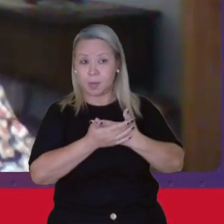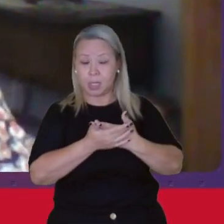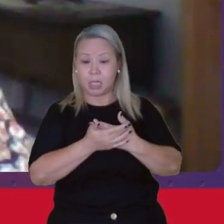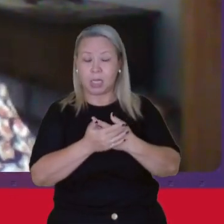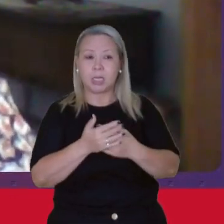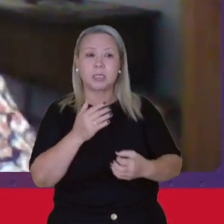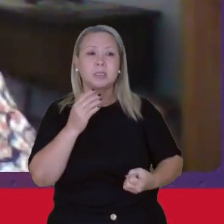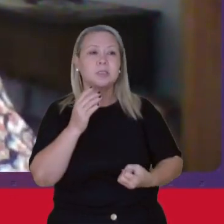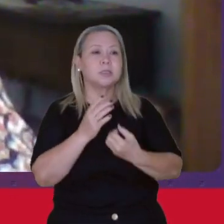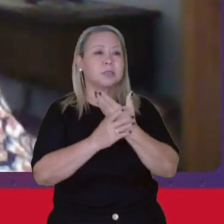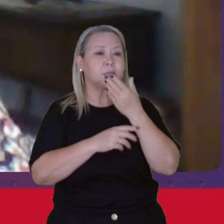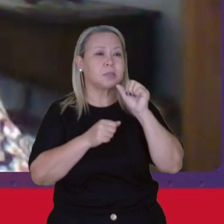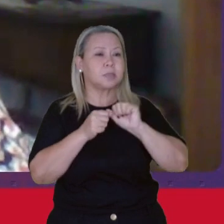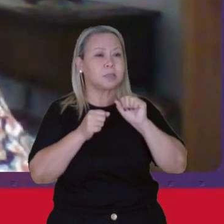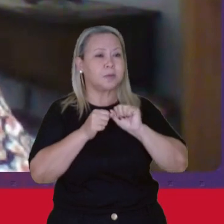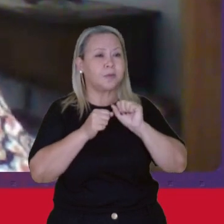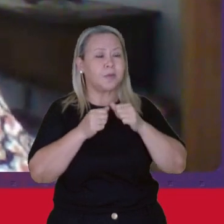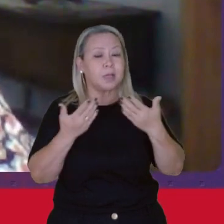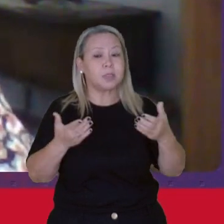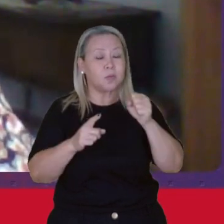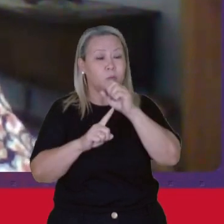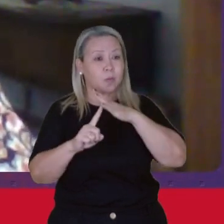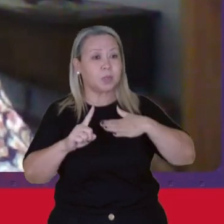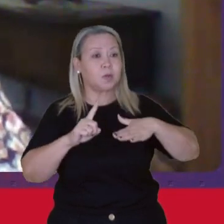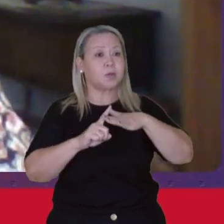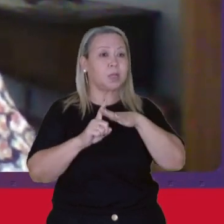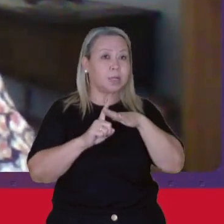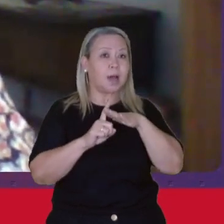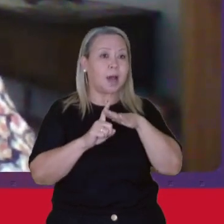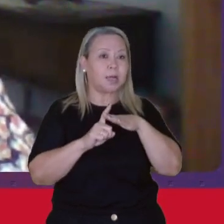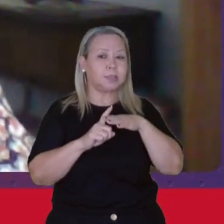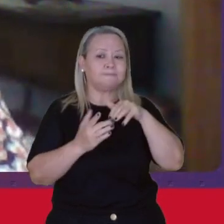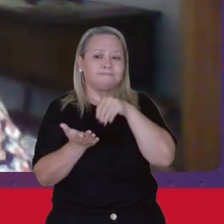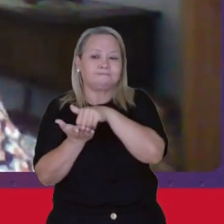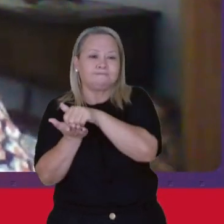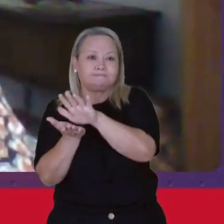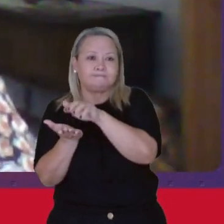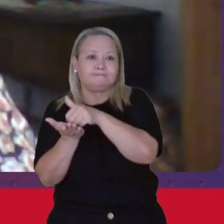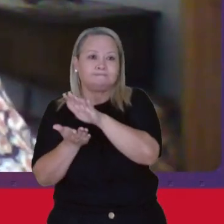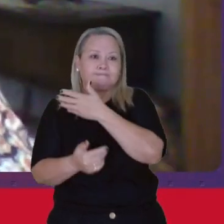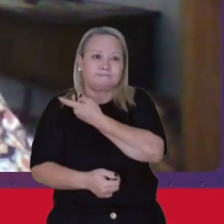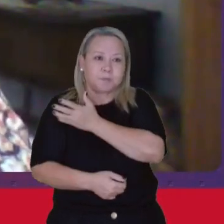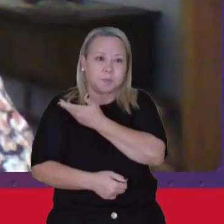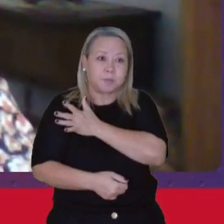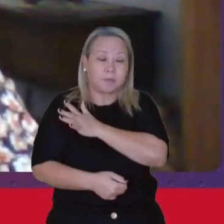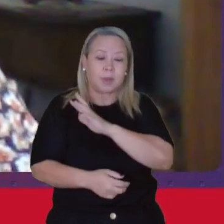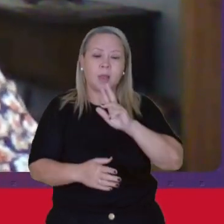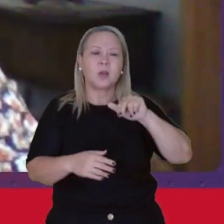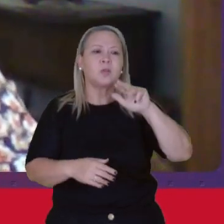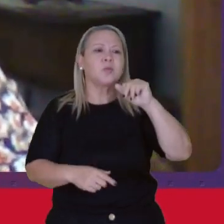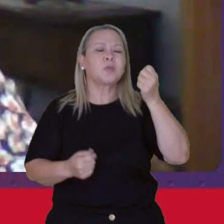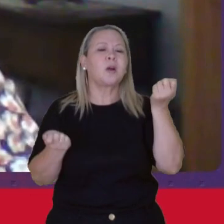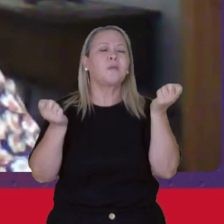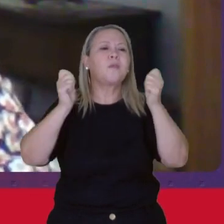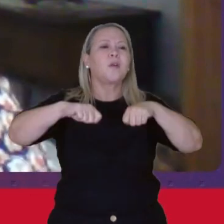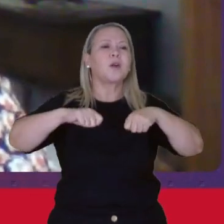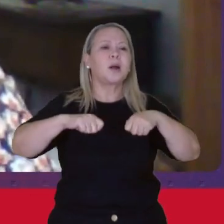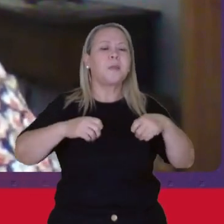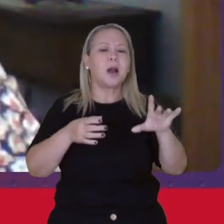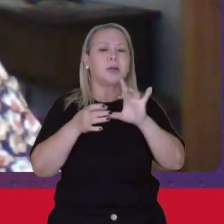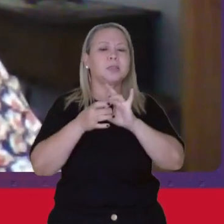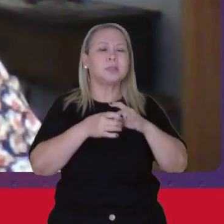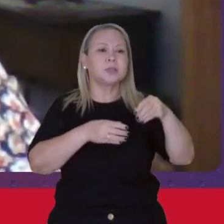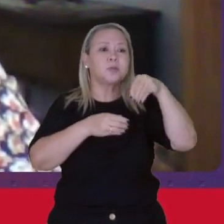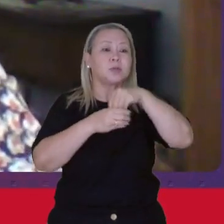constituiu como uma sociedade excludente Ela nunca foi capaz de incorporar